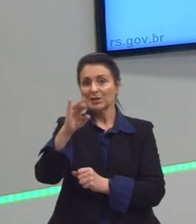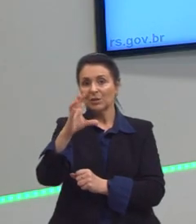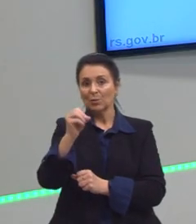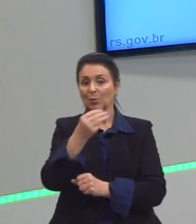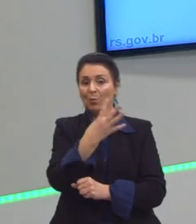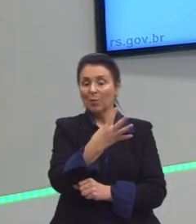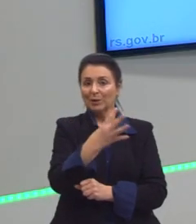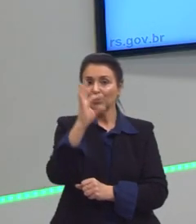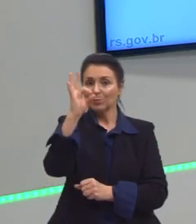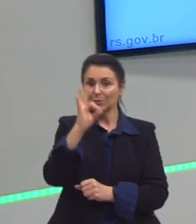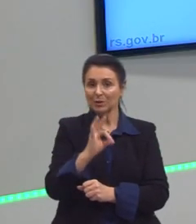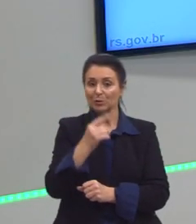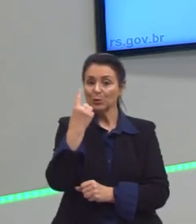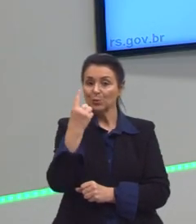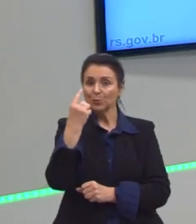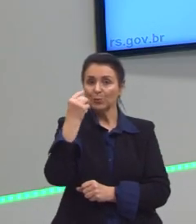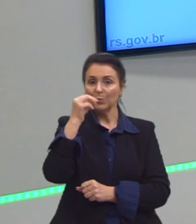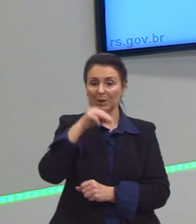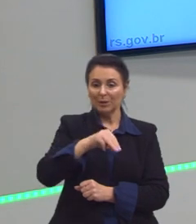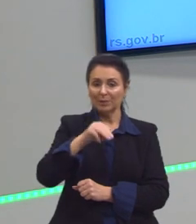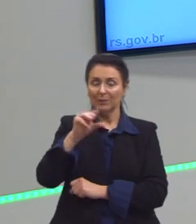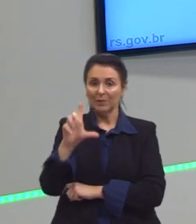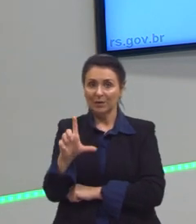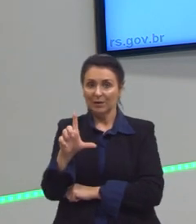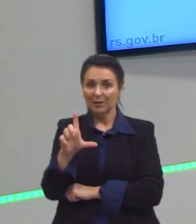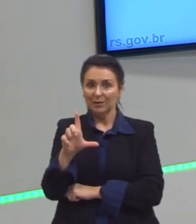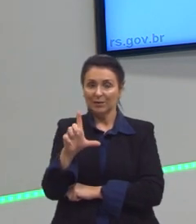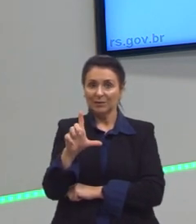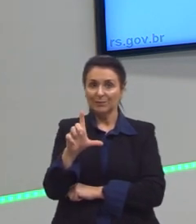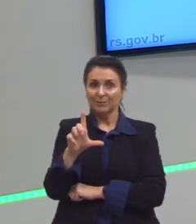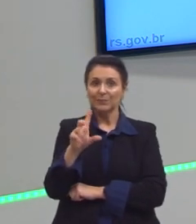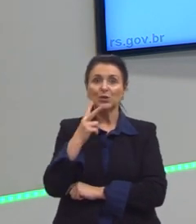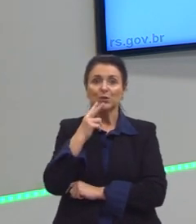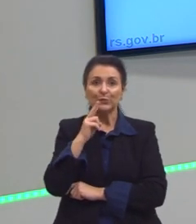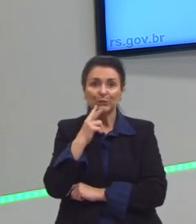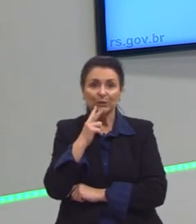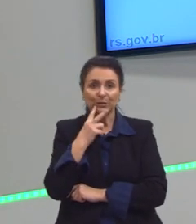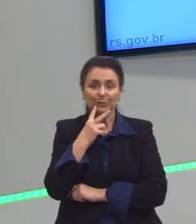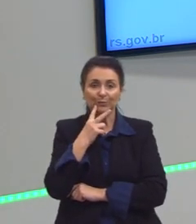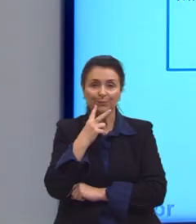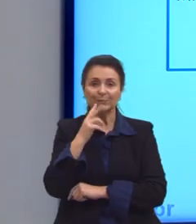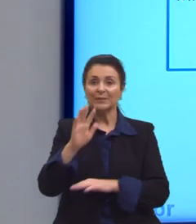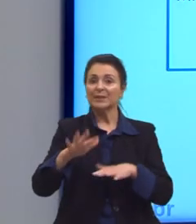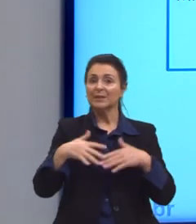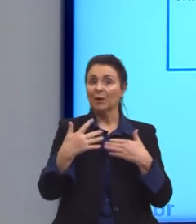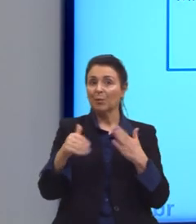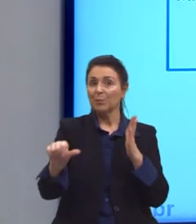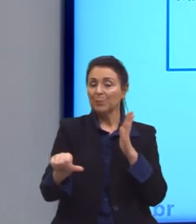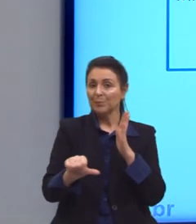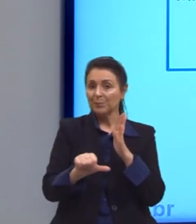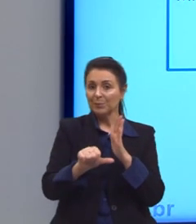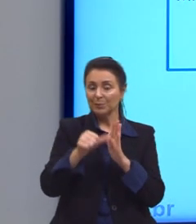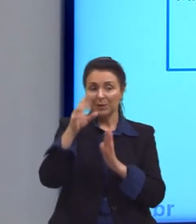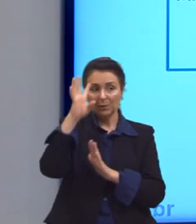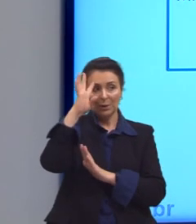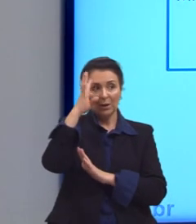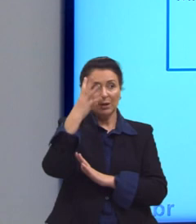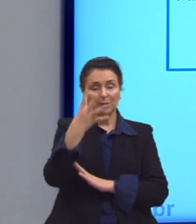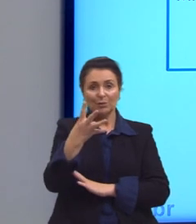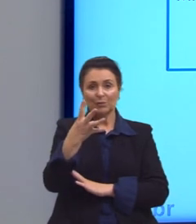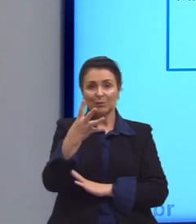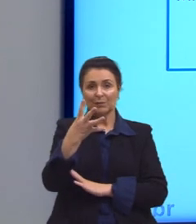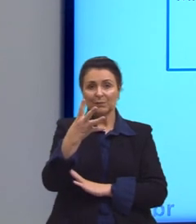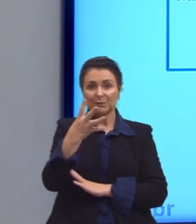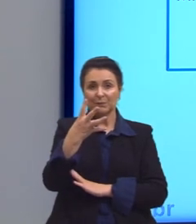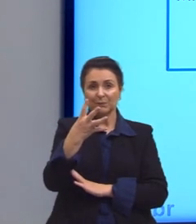em 1 ml de vinagre. Então, primeiro, resolvi a